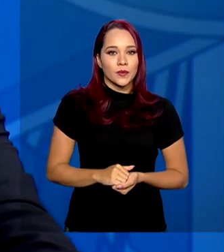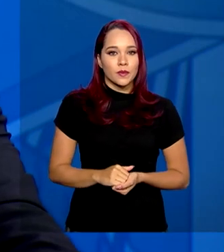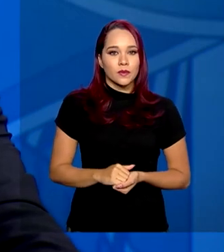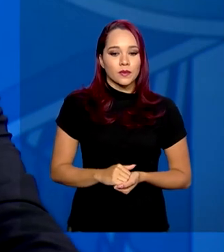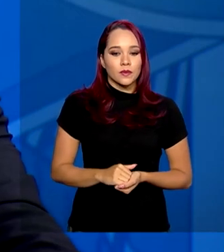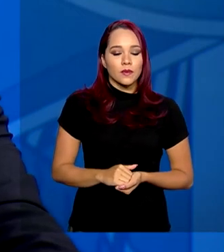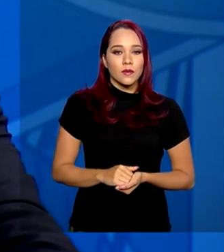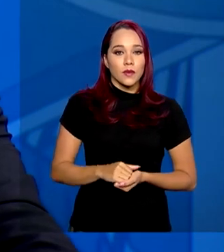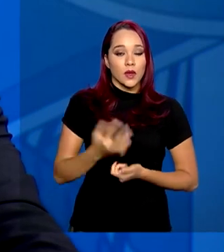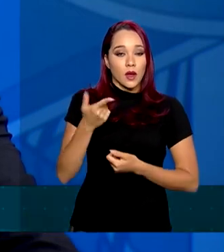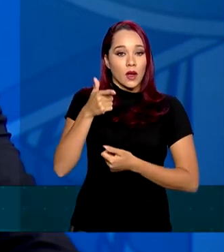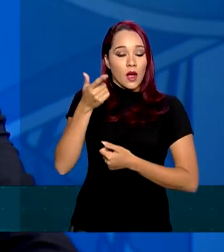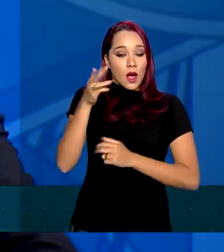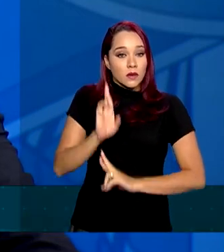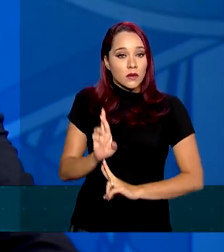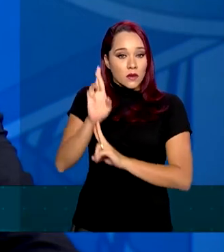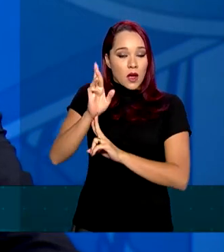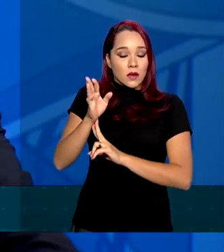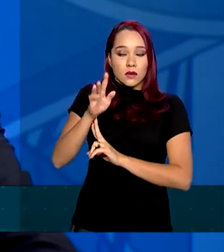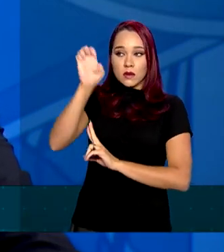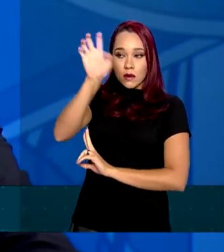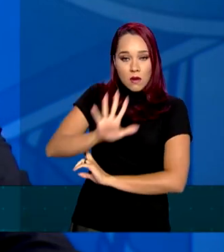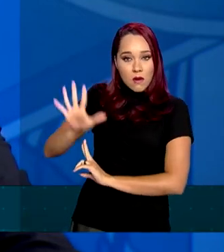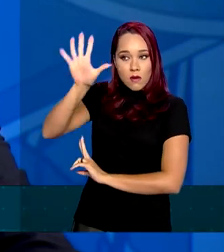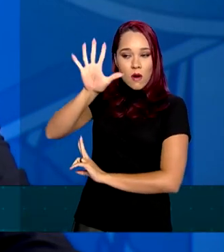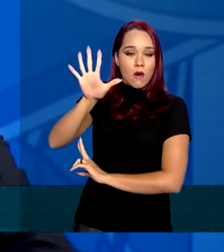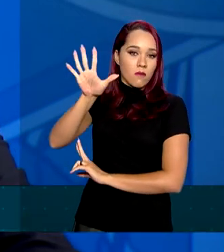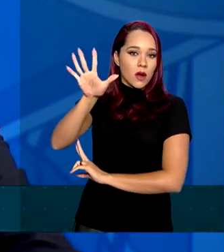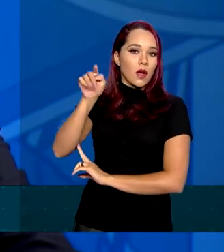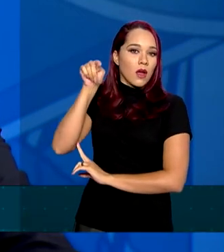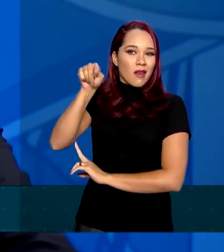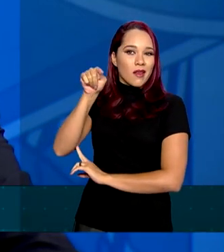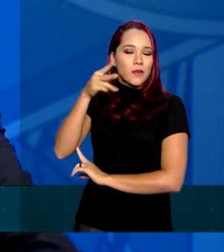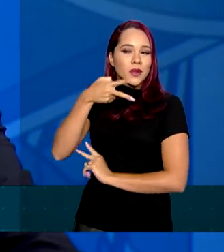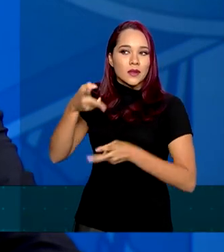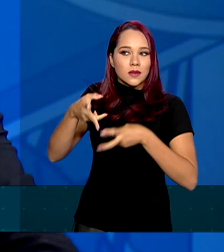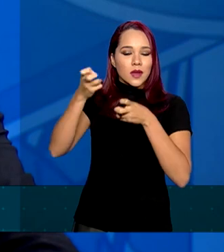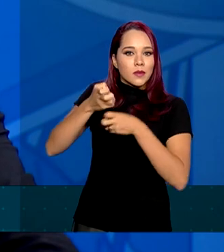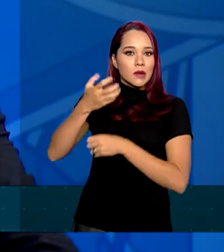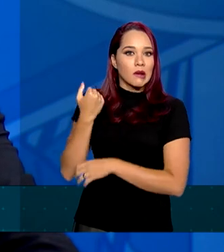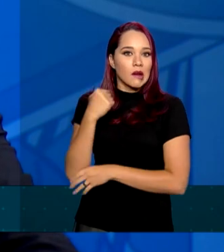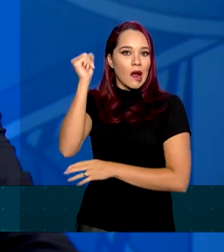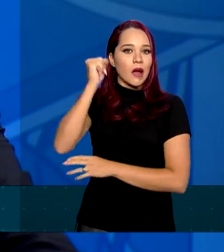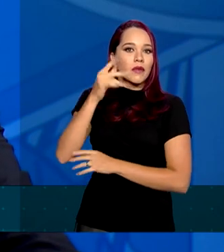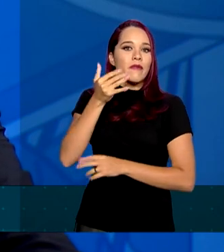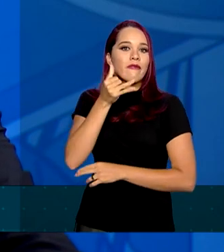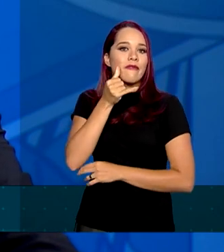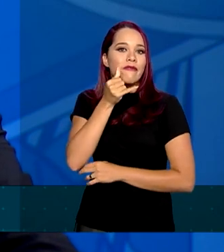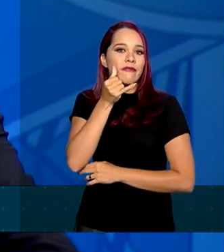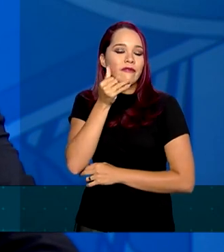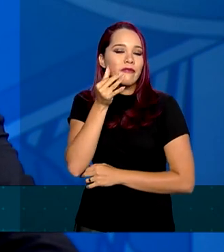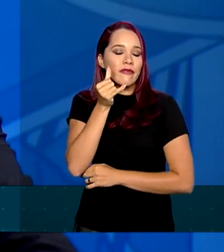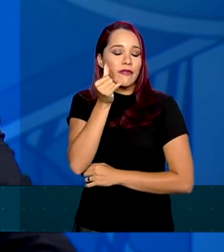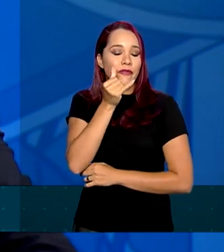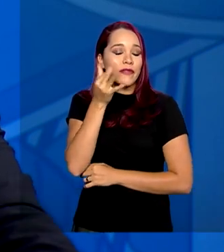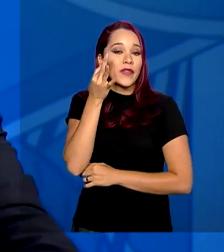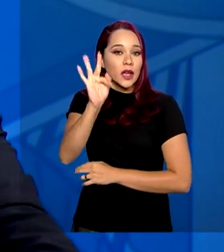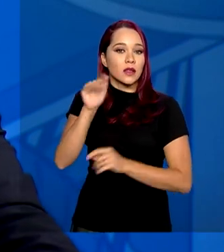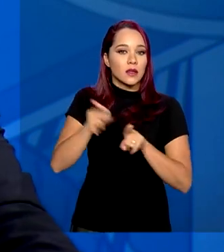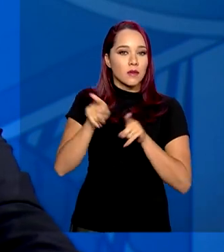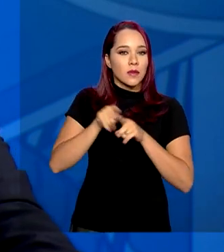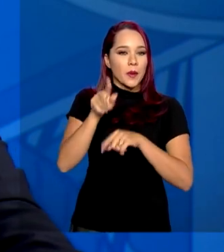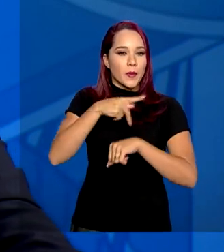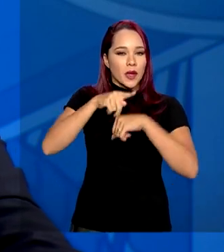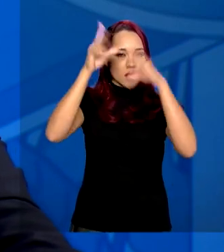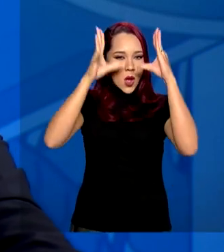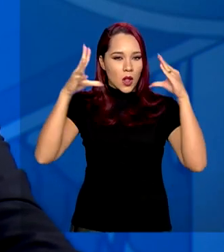As autoridades atuais na Europa estão observando que metade dos casos graves na França e na Holanda são em pessoas com menos